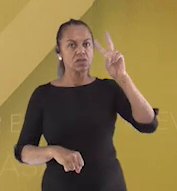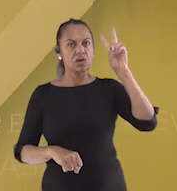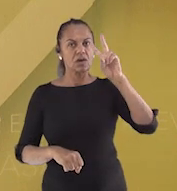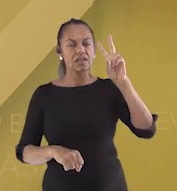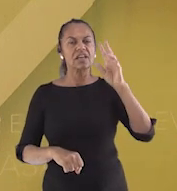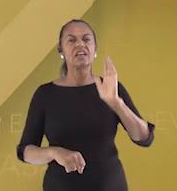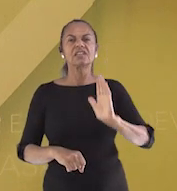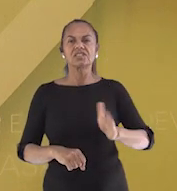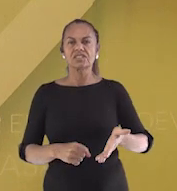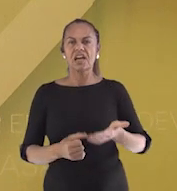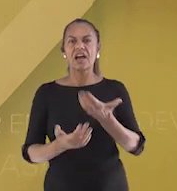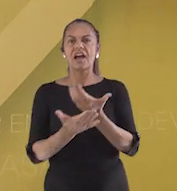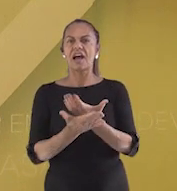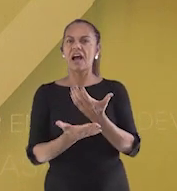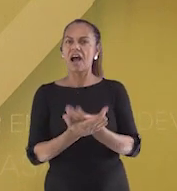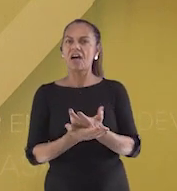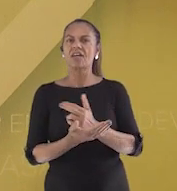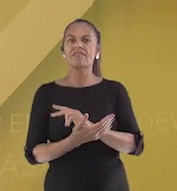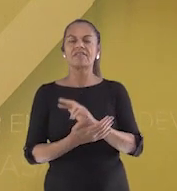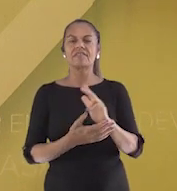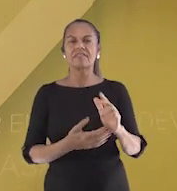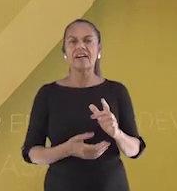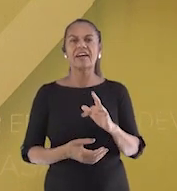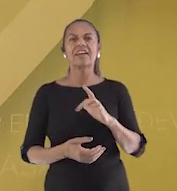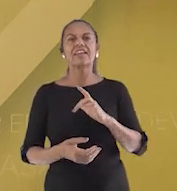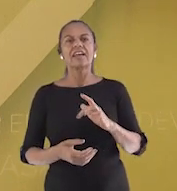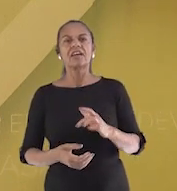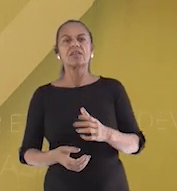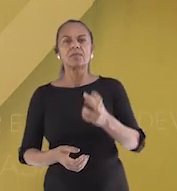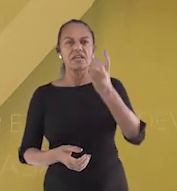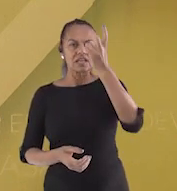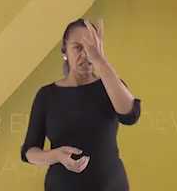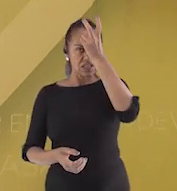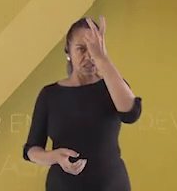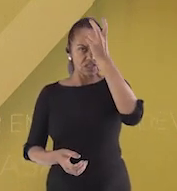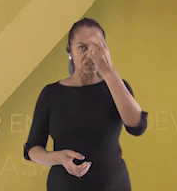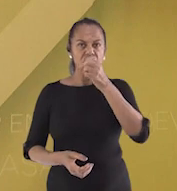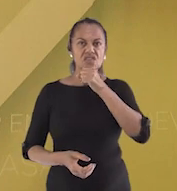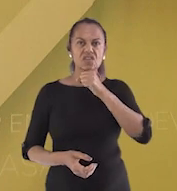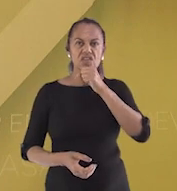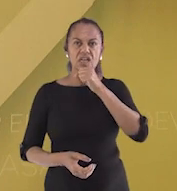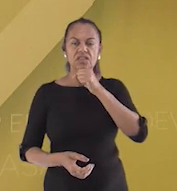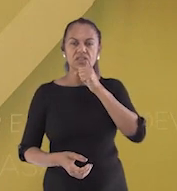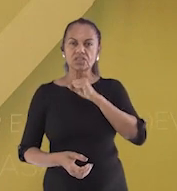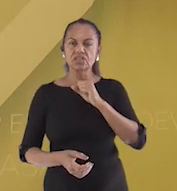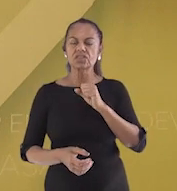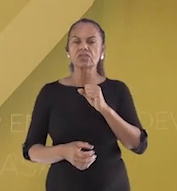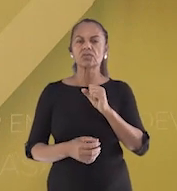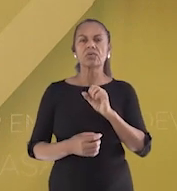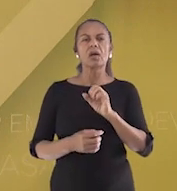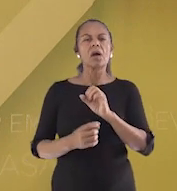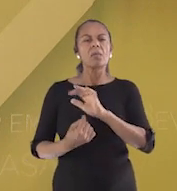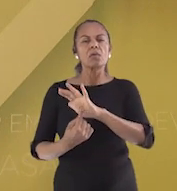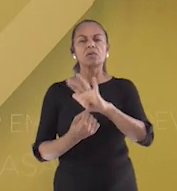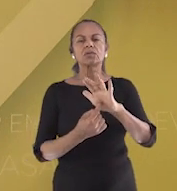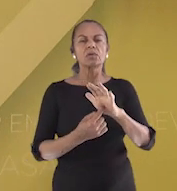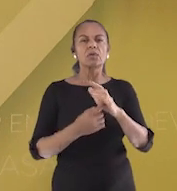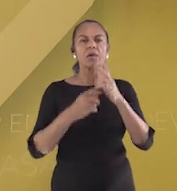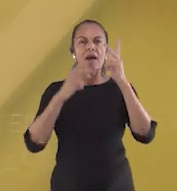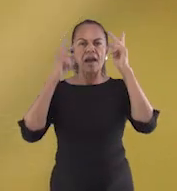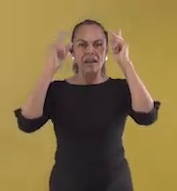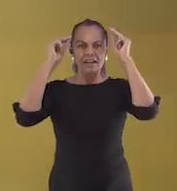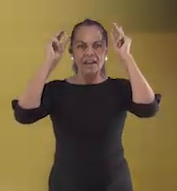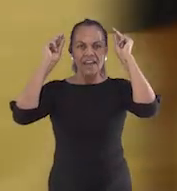para o Egito Antigo, com o jogo Assassin's Creed Originals, e também para a Grécia Antiga, com o jogo Assassin's Creed